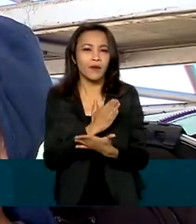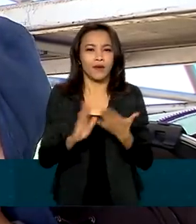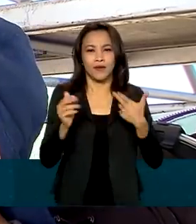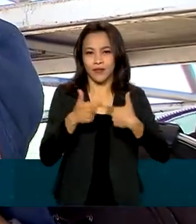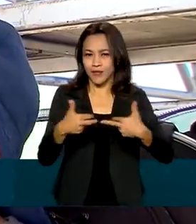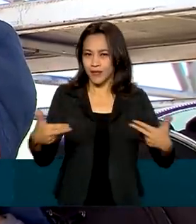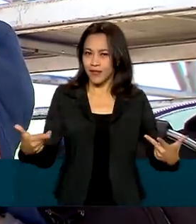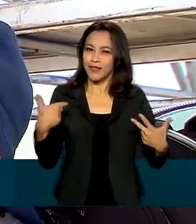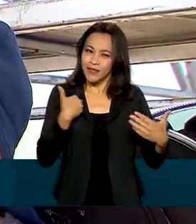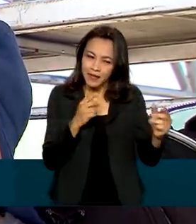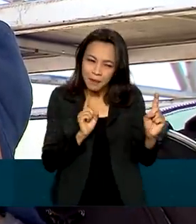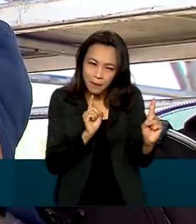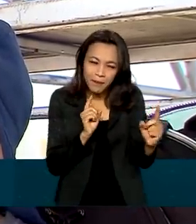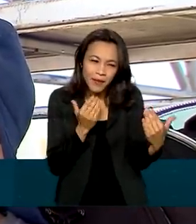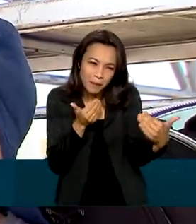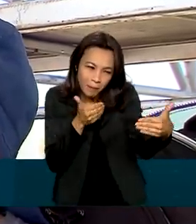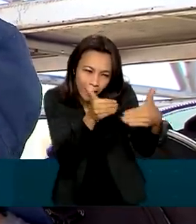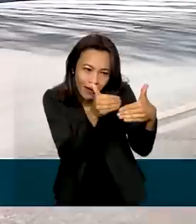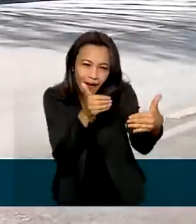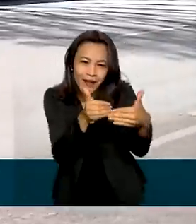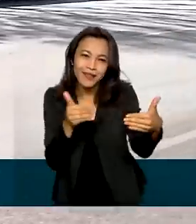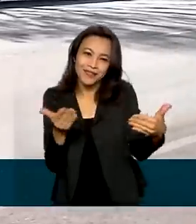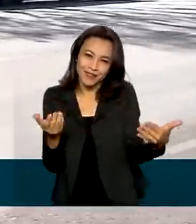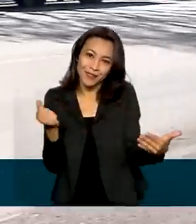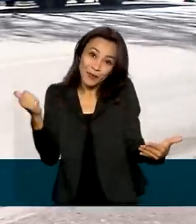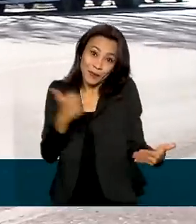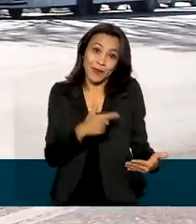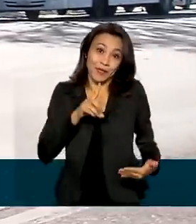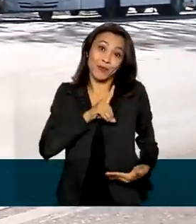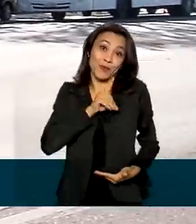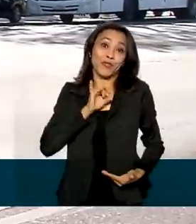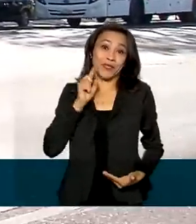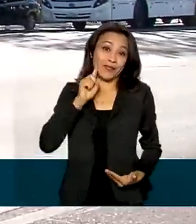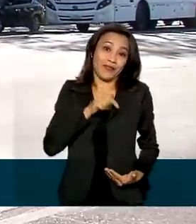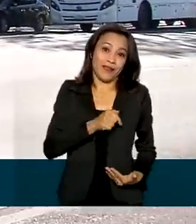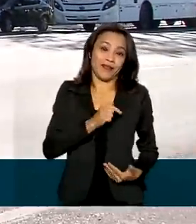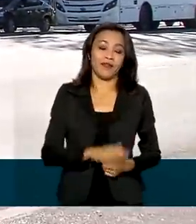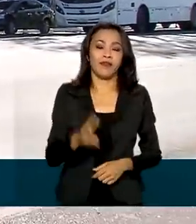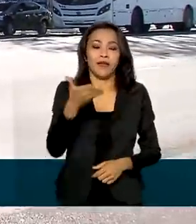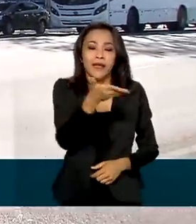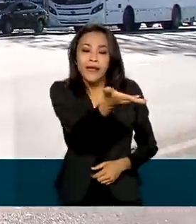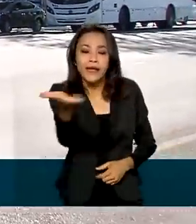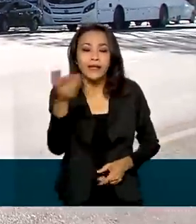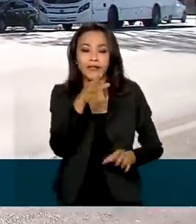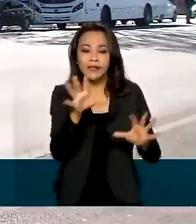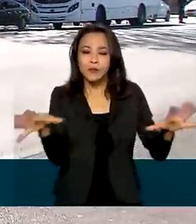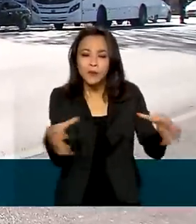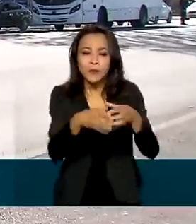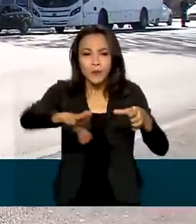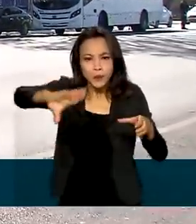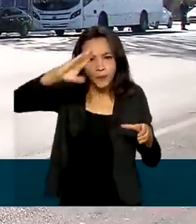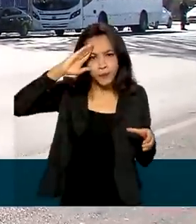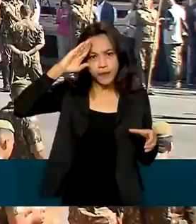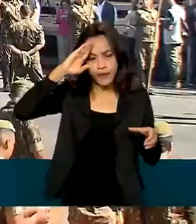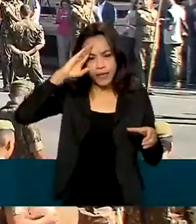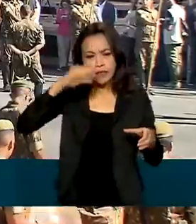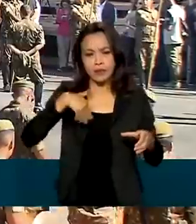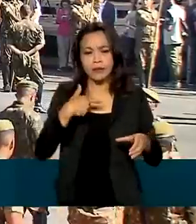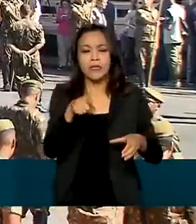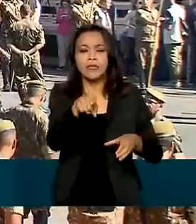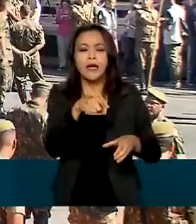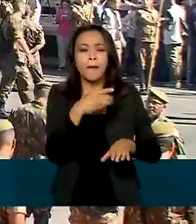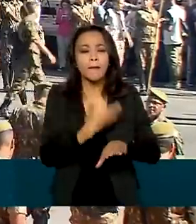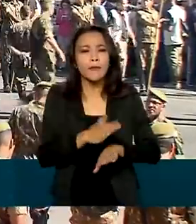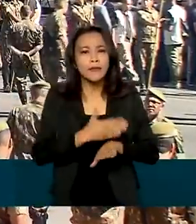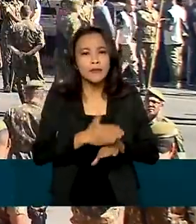está mais perto, de repente, do que no próprio dia. Como parte do treinamento, tropas do Exército Brasileiro percorreram o lado